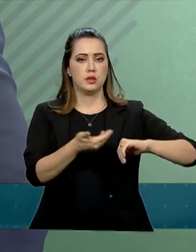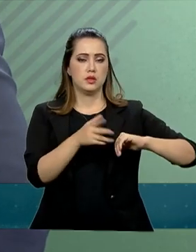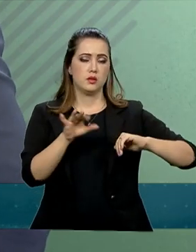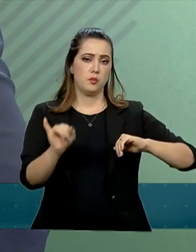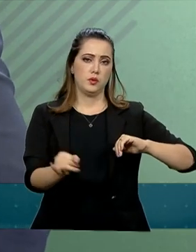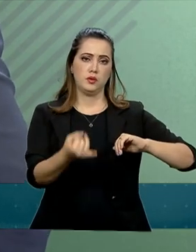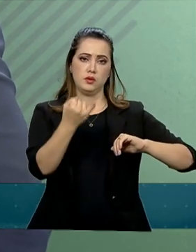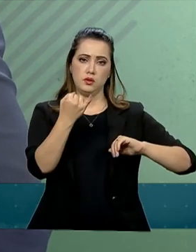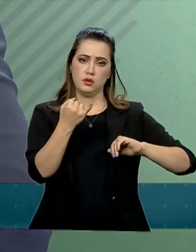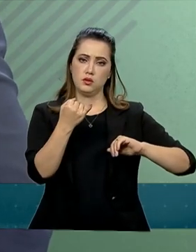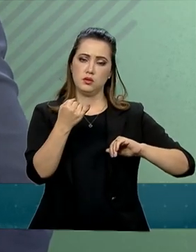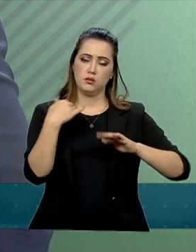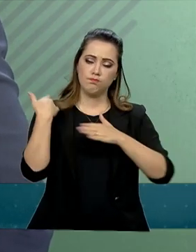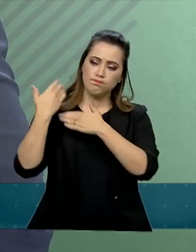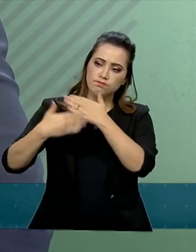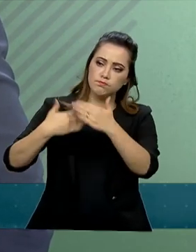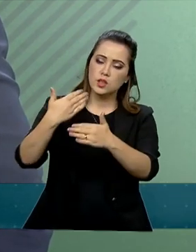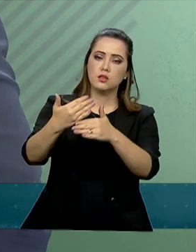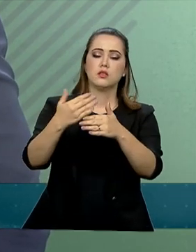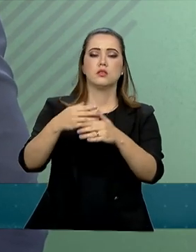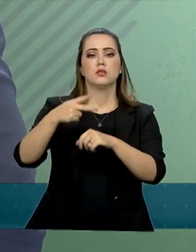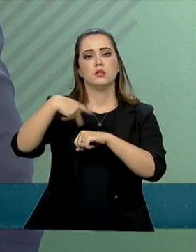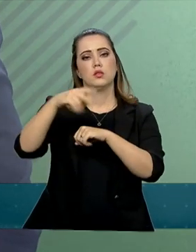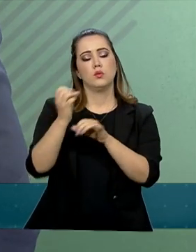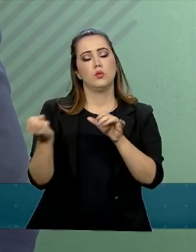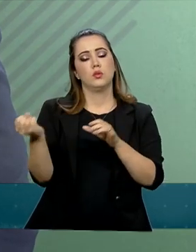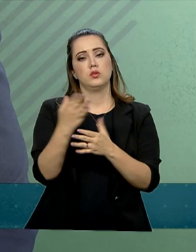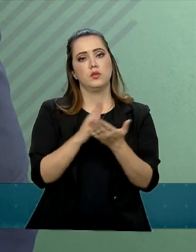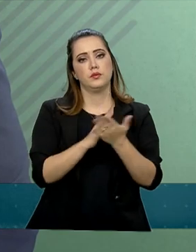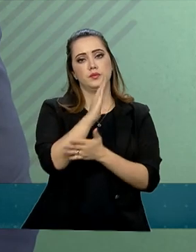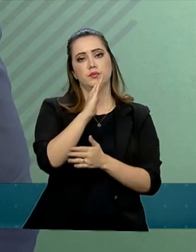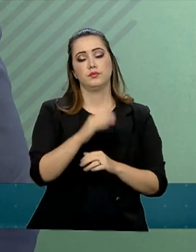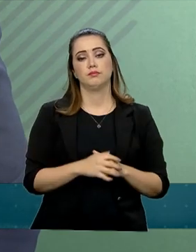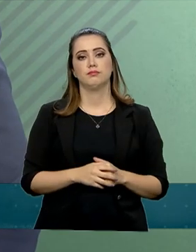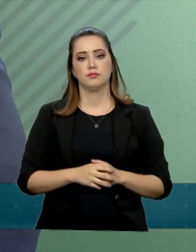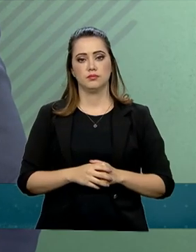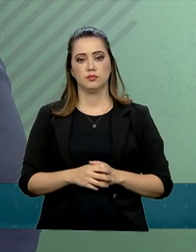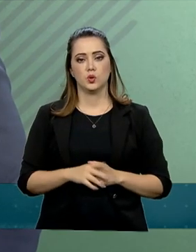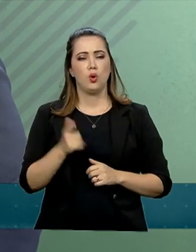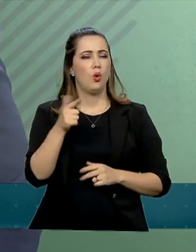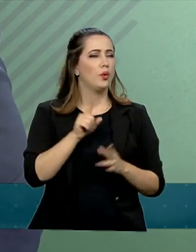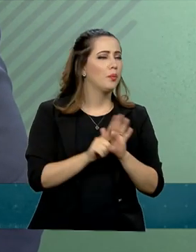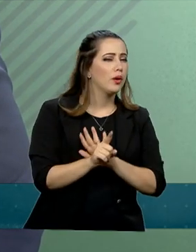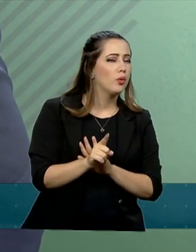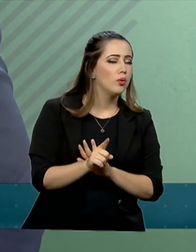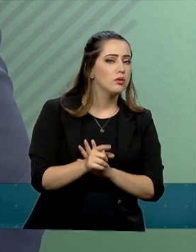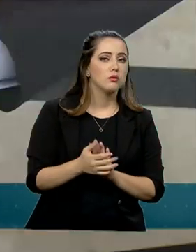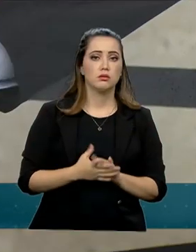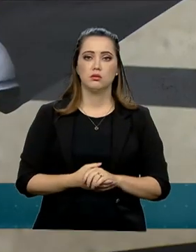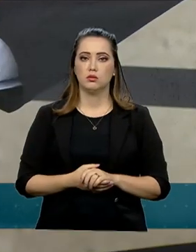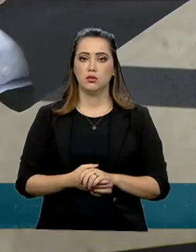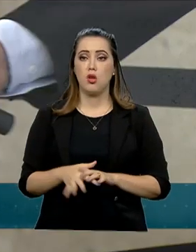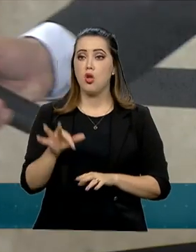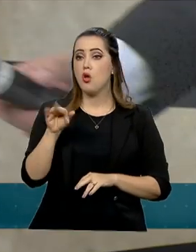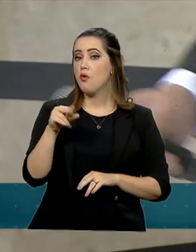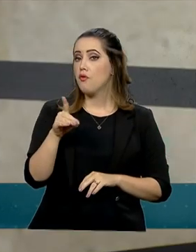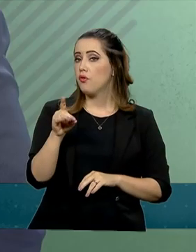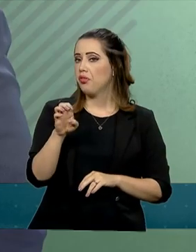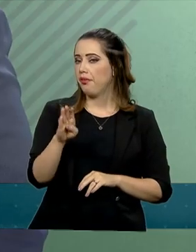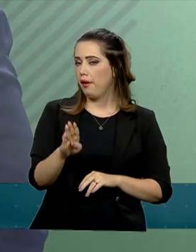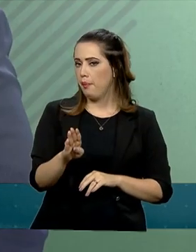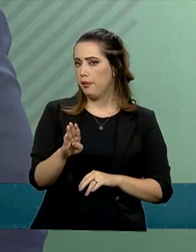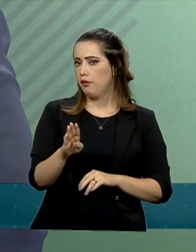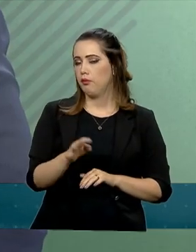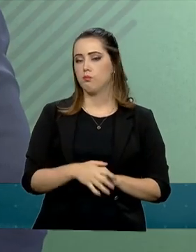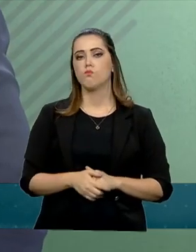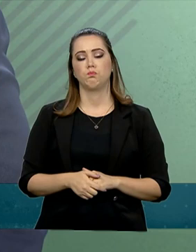oportunidade de fazer a história do país com a aprovação da nova Previdência. Qual foi a outra pergunta tua? Fundeb. O